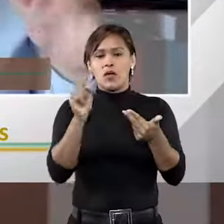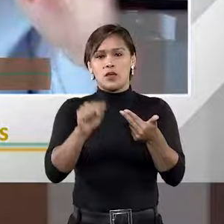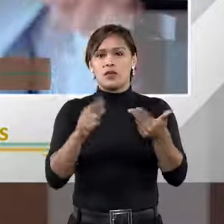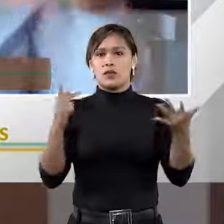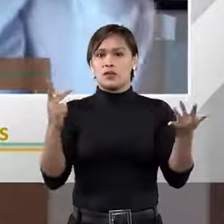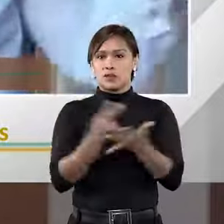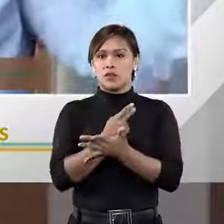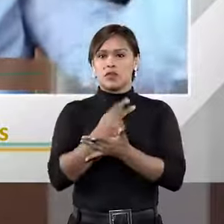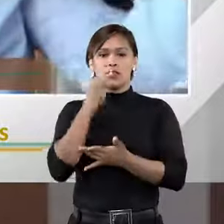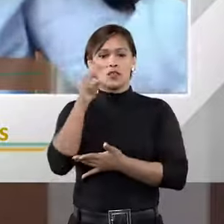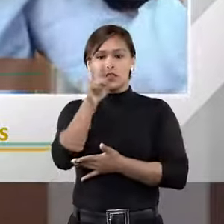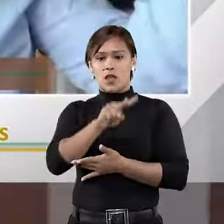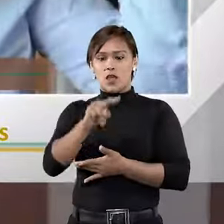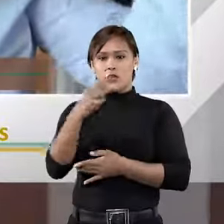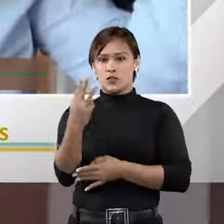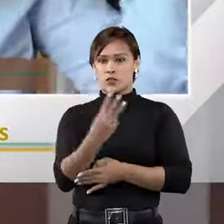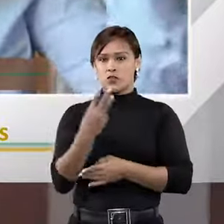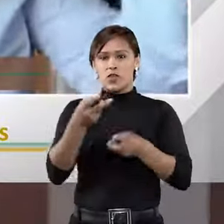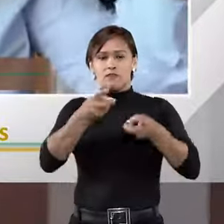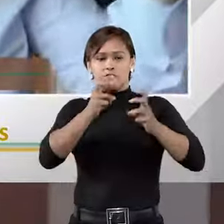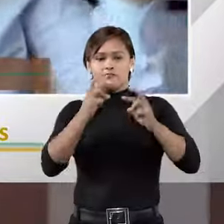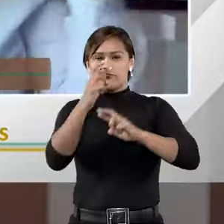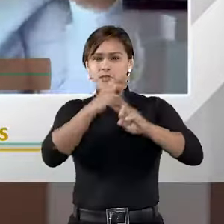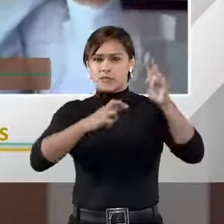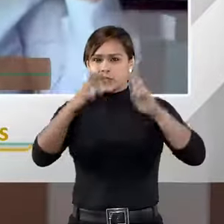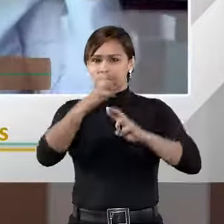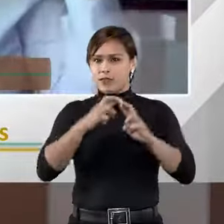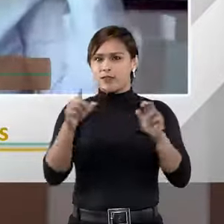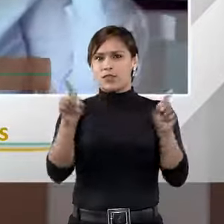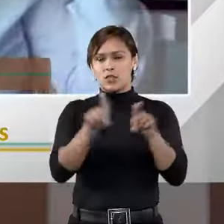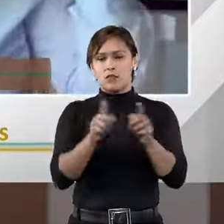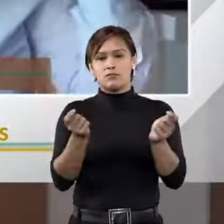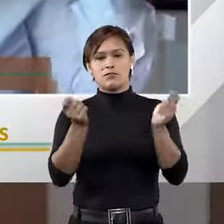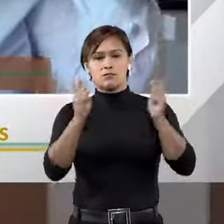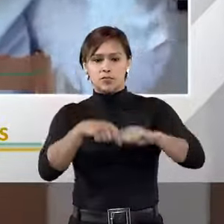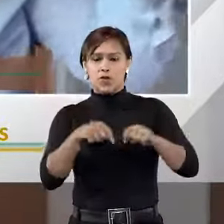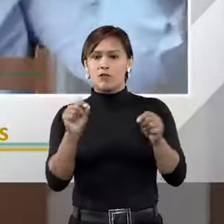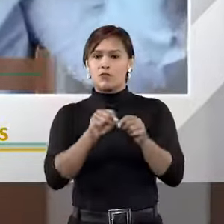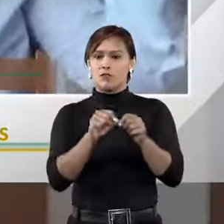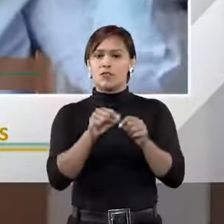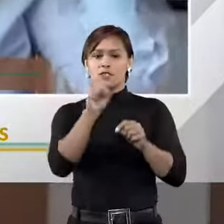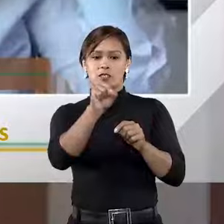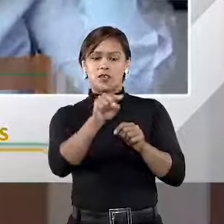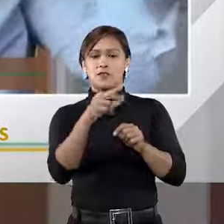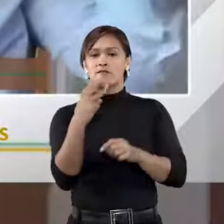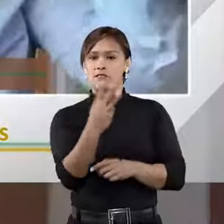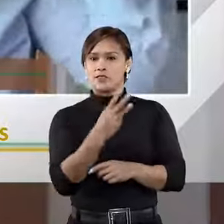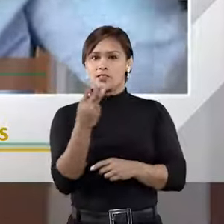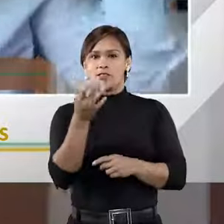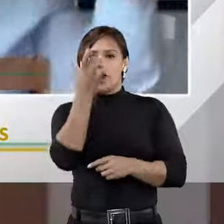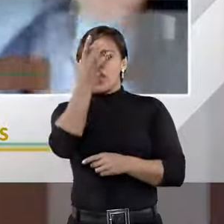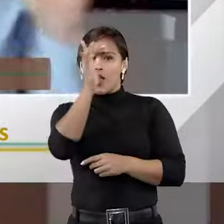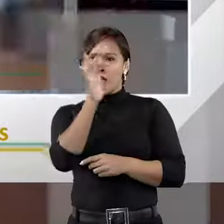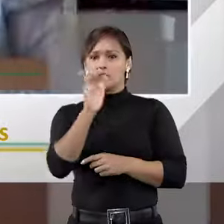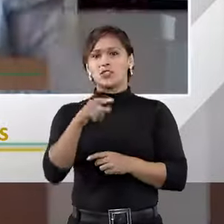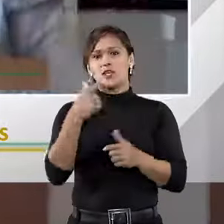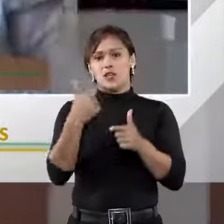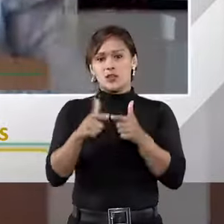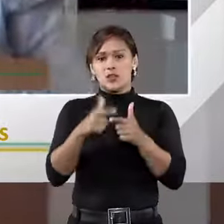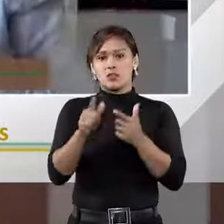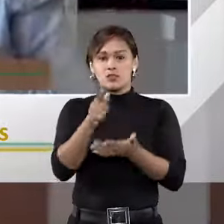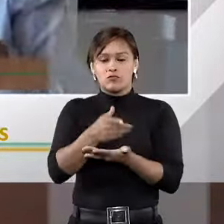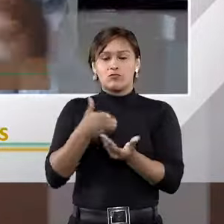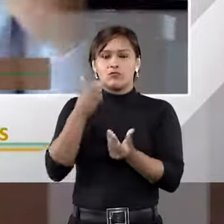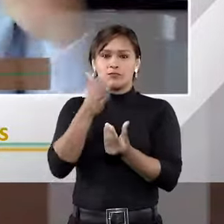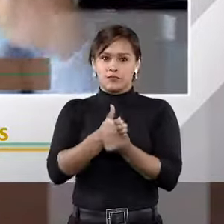que, aos olhos de um terceiro observador razoável, possam fazer com que esse terceiro ache que ele está comprometido com o